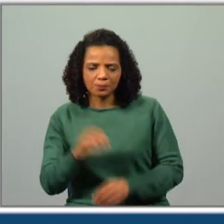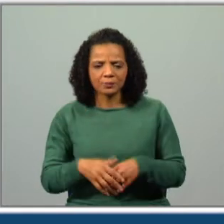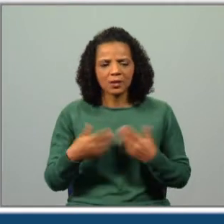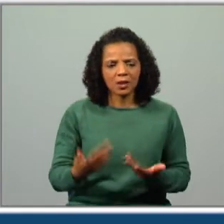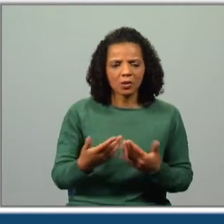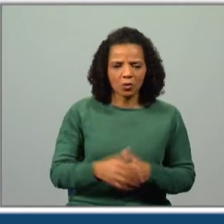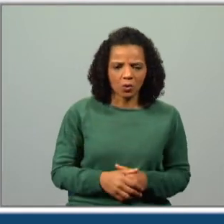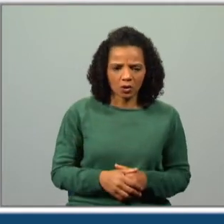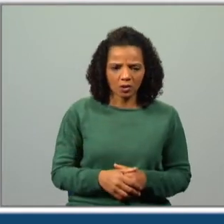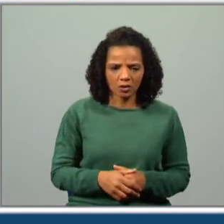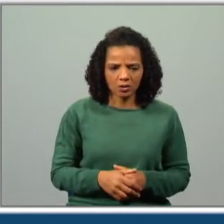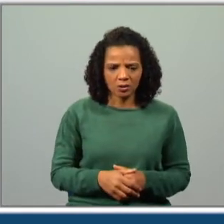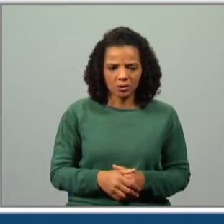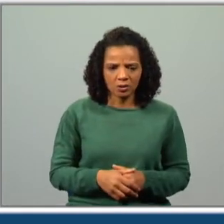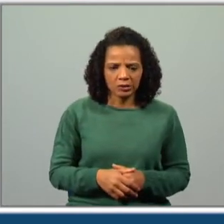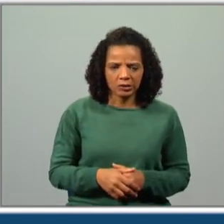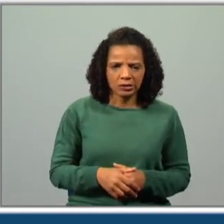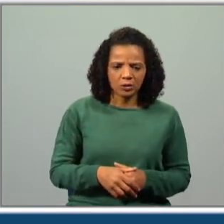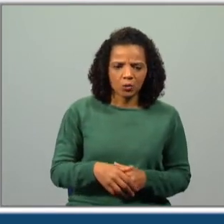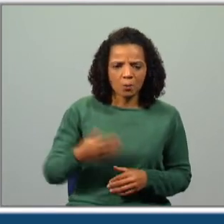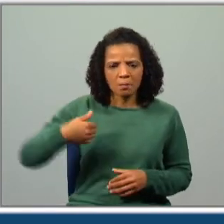completar com. Riquíssimo ou o mais?